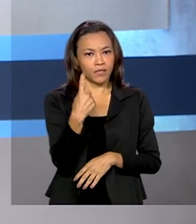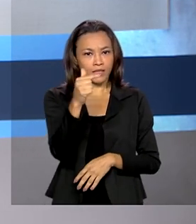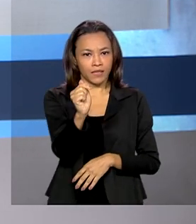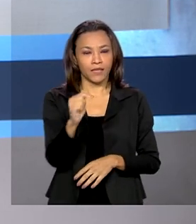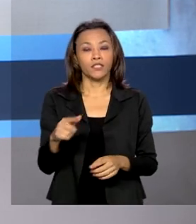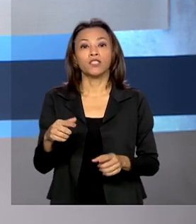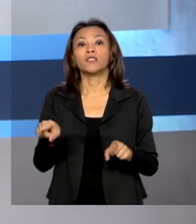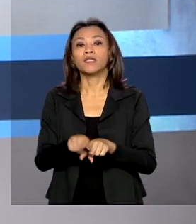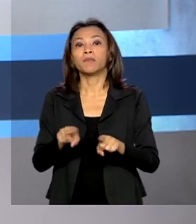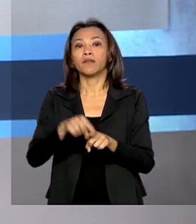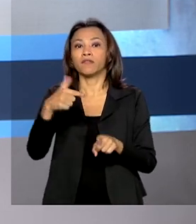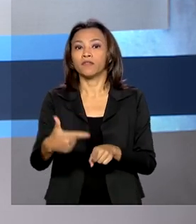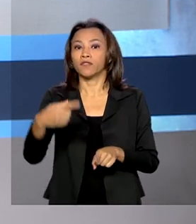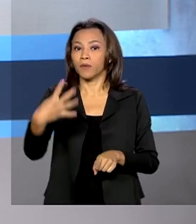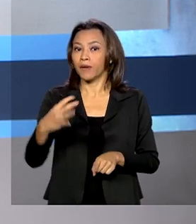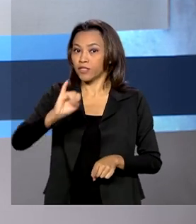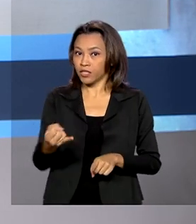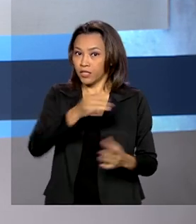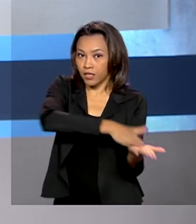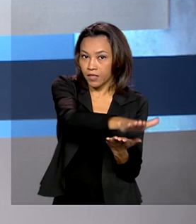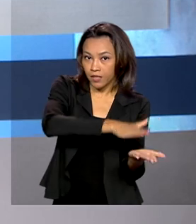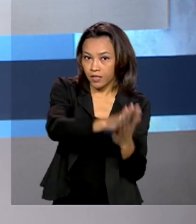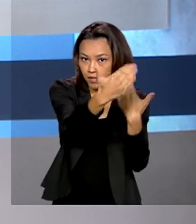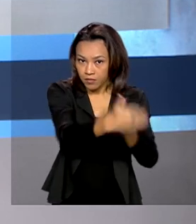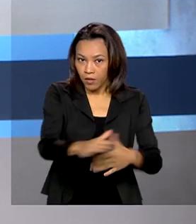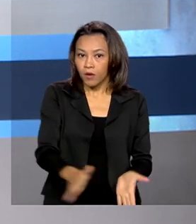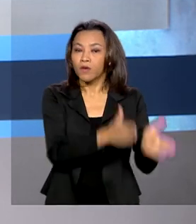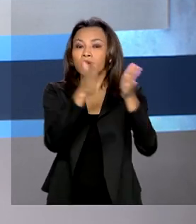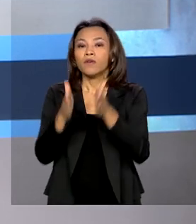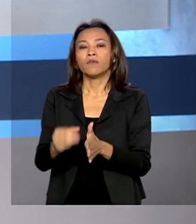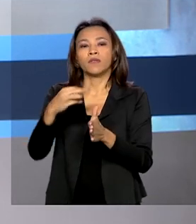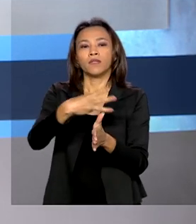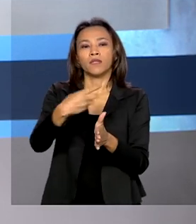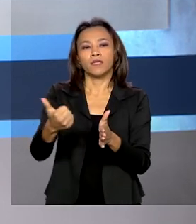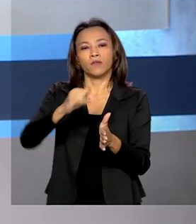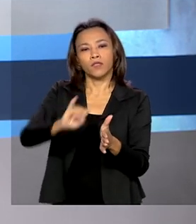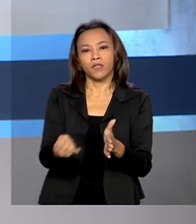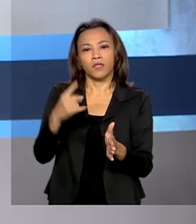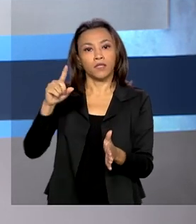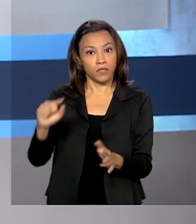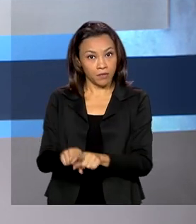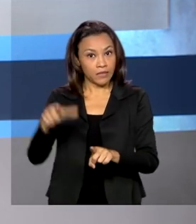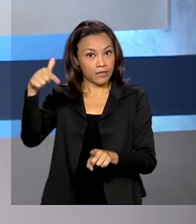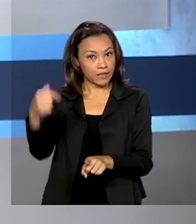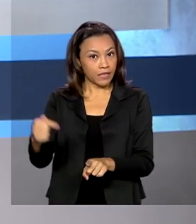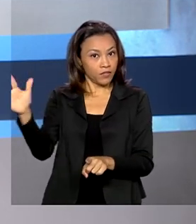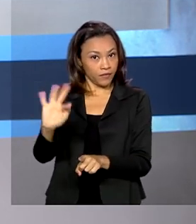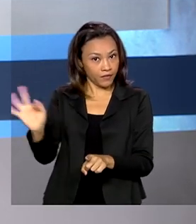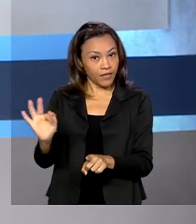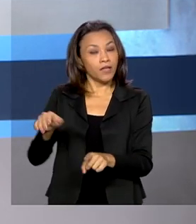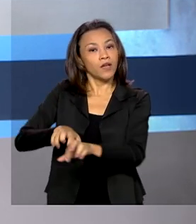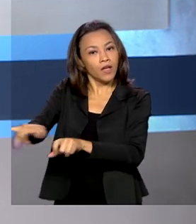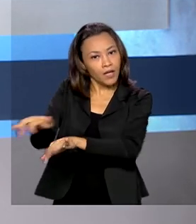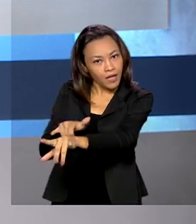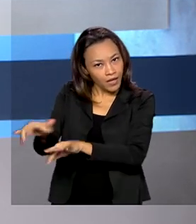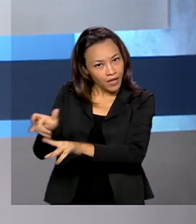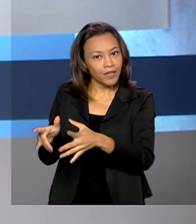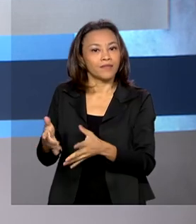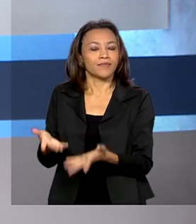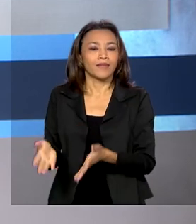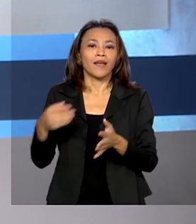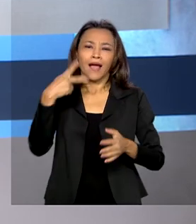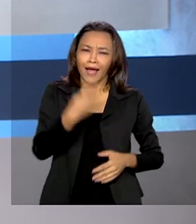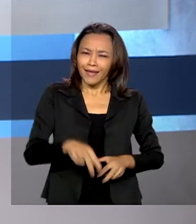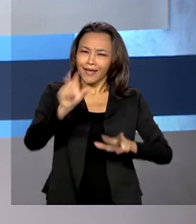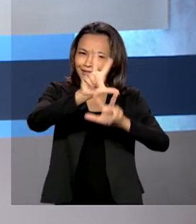de janeiro, versão impressa, e em 31 de janeiro e 7 de fevereiro, versão digital. Para ajudar quem vai fazer as provas, a